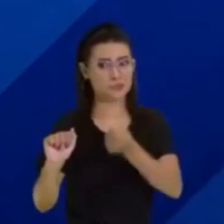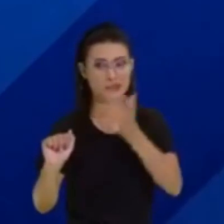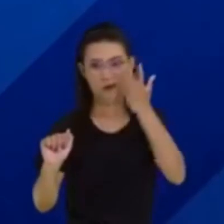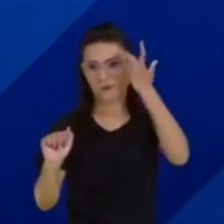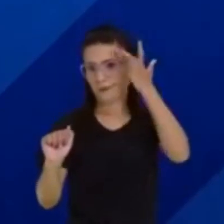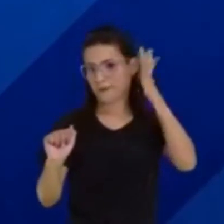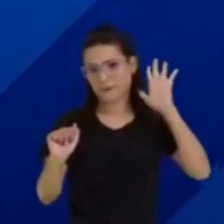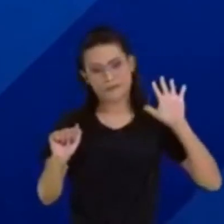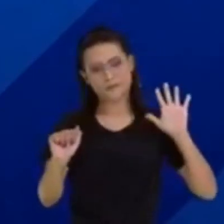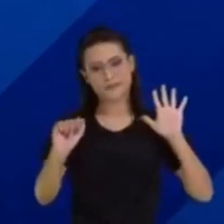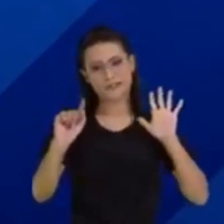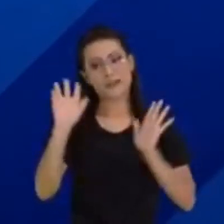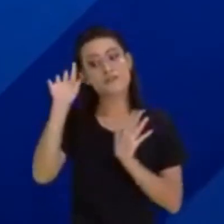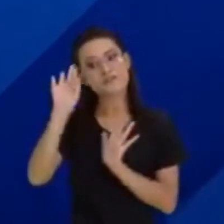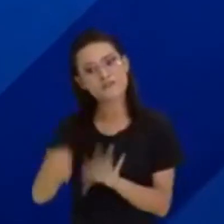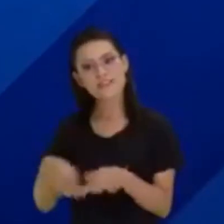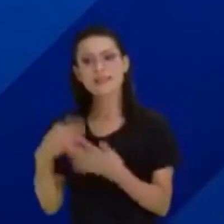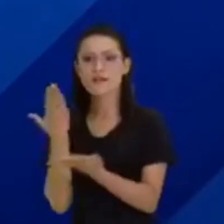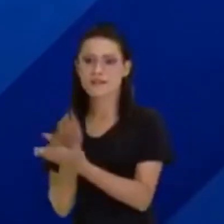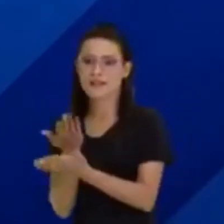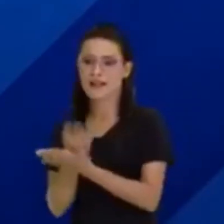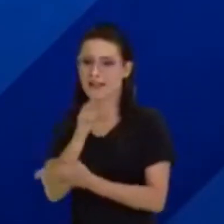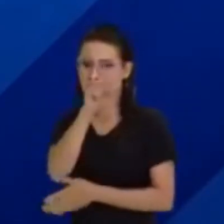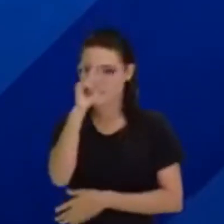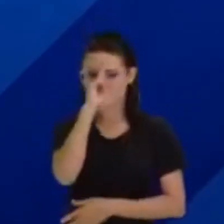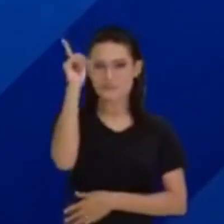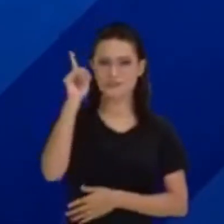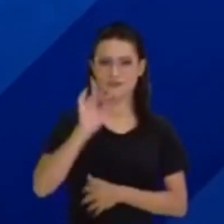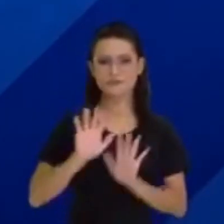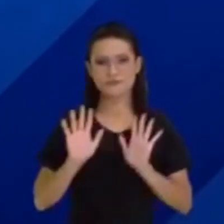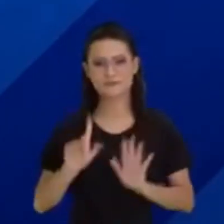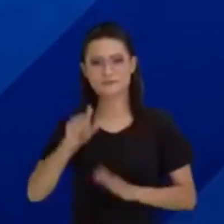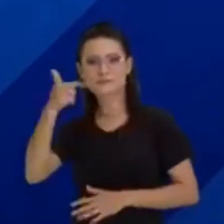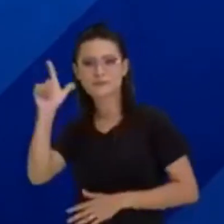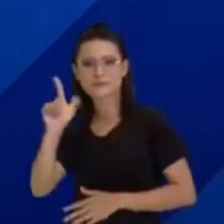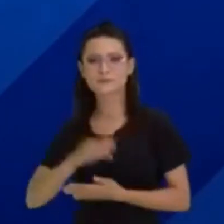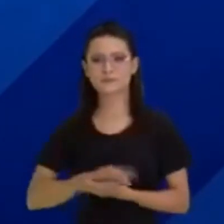o que é centina. Fiquem tranquilos. Próximo slide.